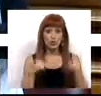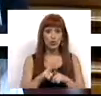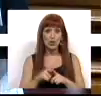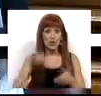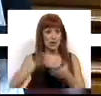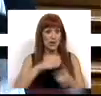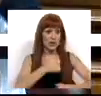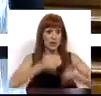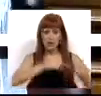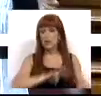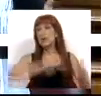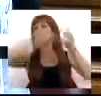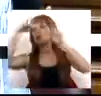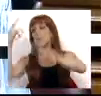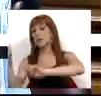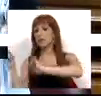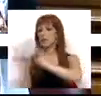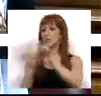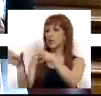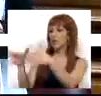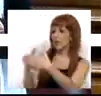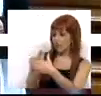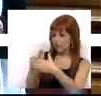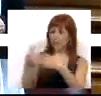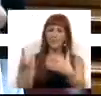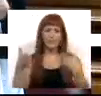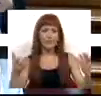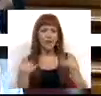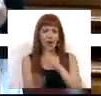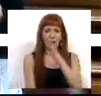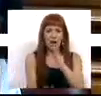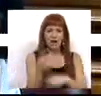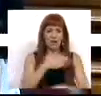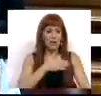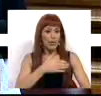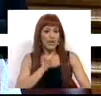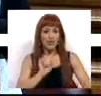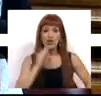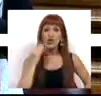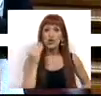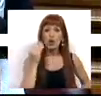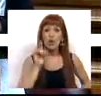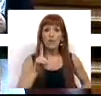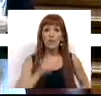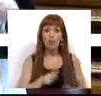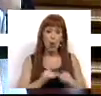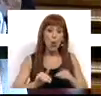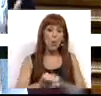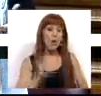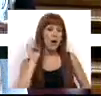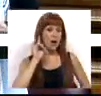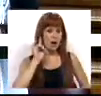dos grandes centros urbanos, para o transporte coletivo. Ora, a criação de um Passo Jovem é um passo